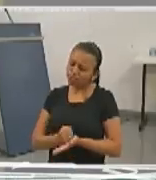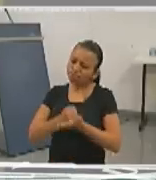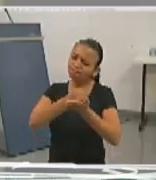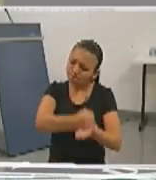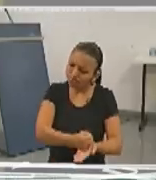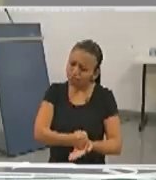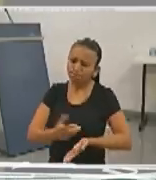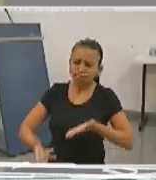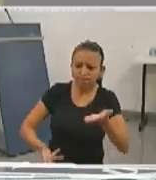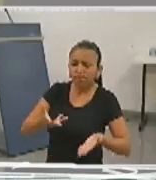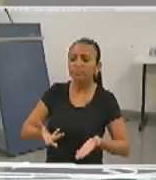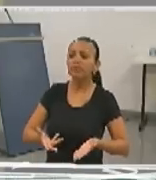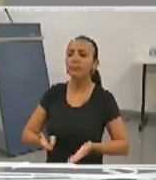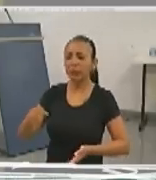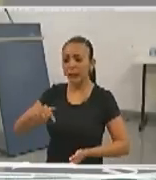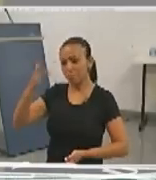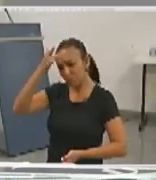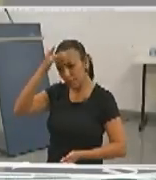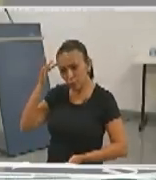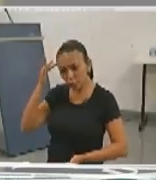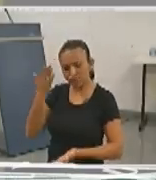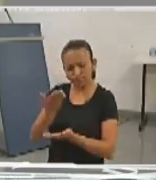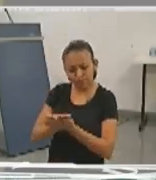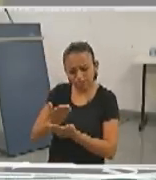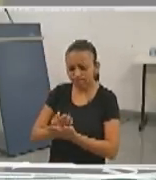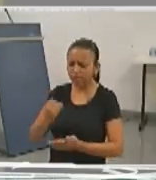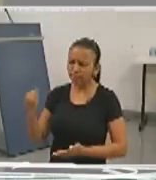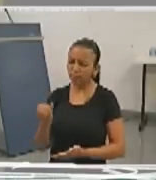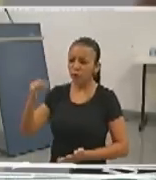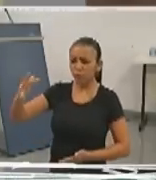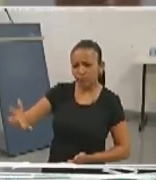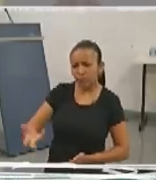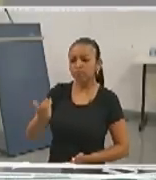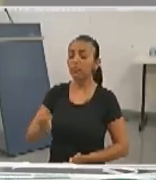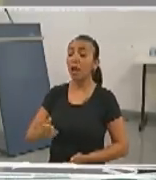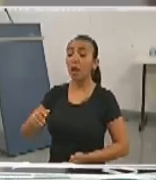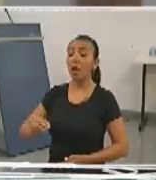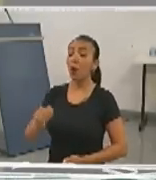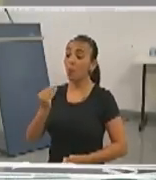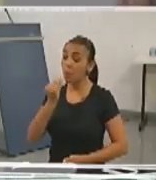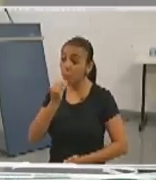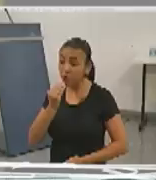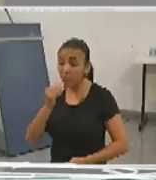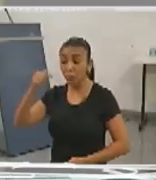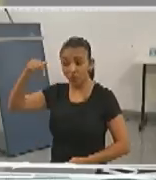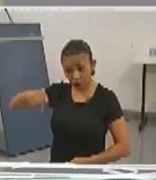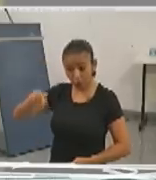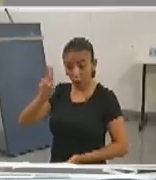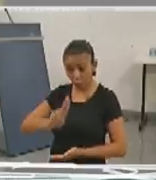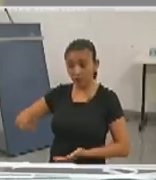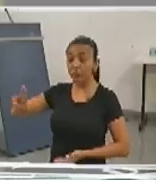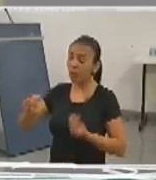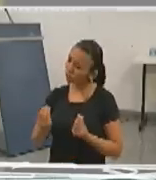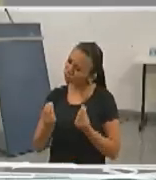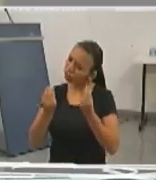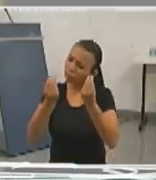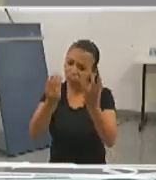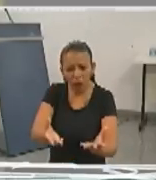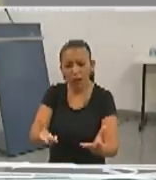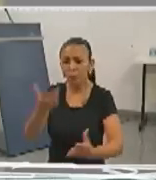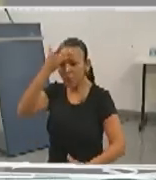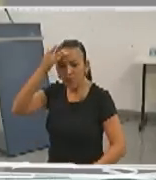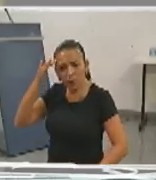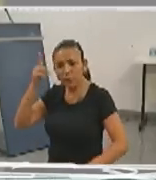expertise que nós temos aqui, capacita-los cada vez mais. Essa é uma oportunidade que a própria universidade pode dar aos